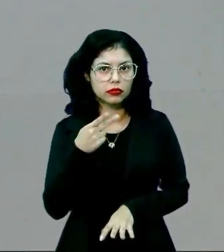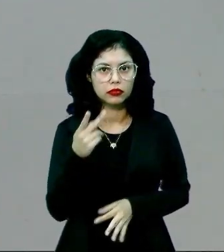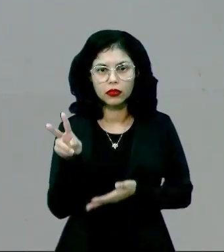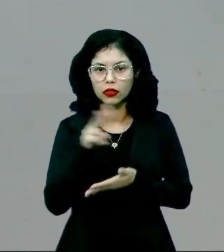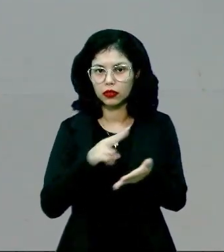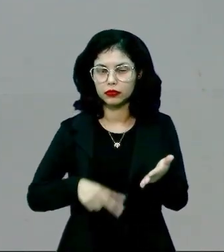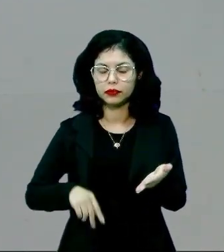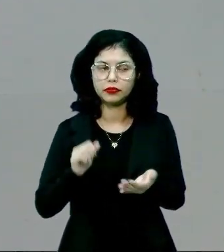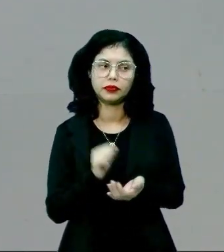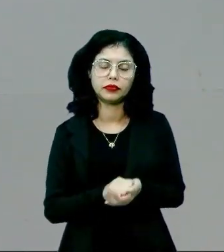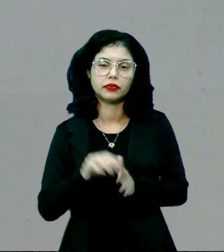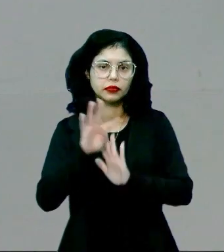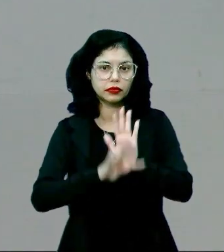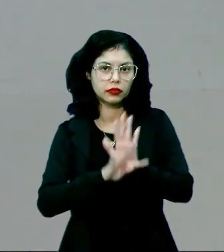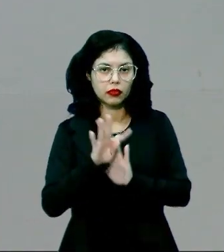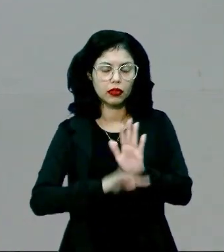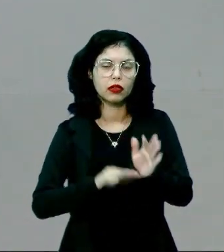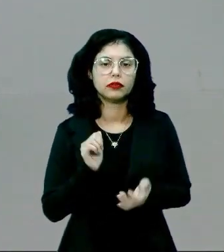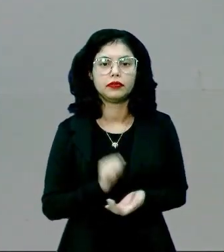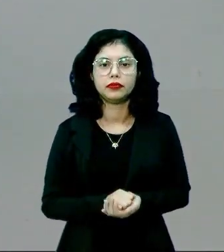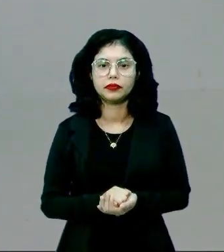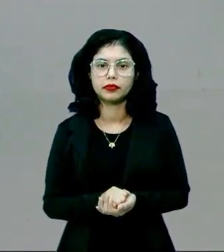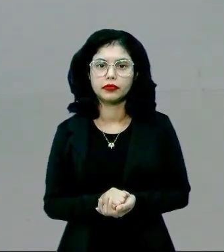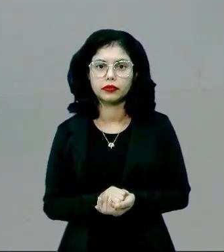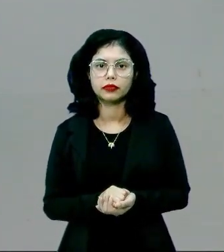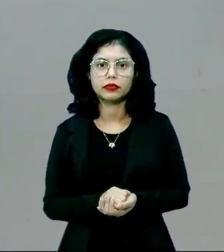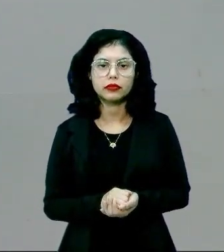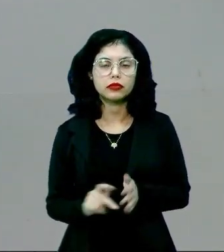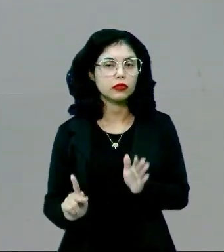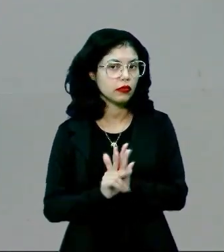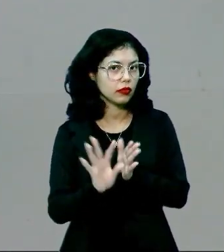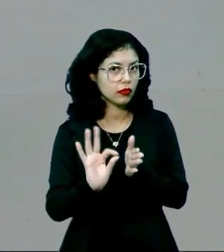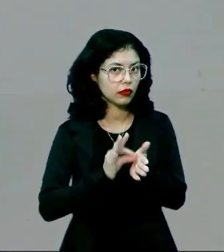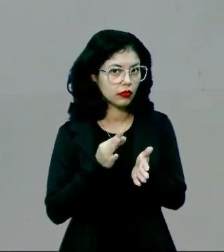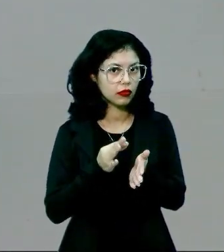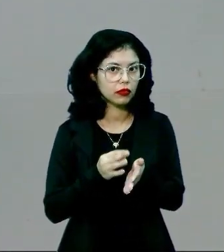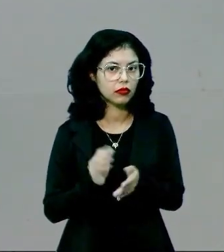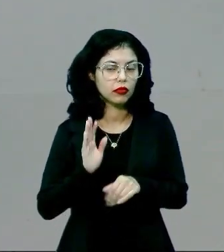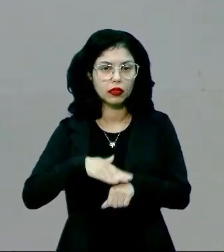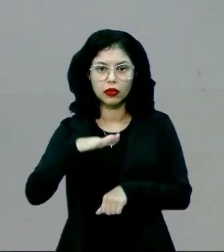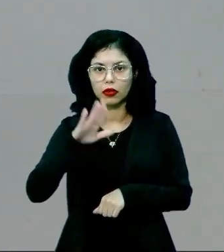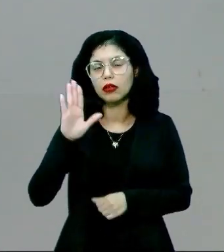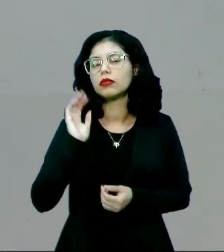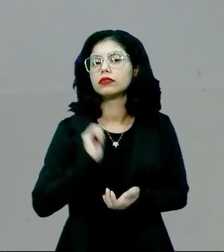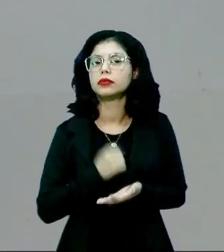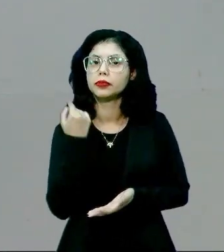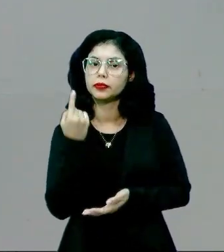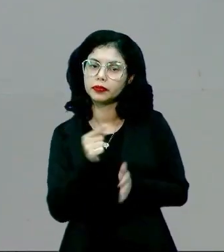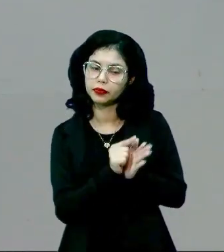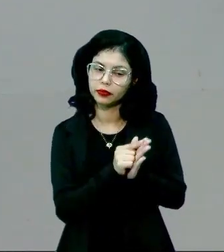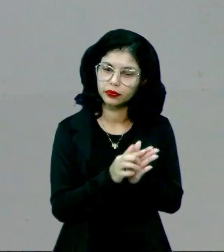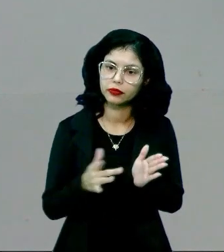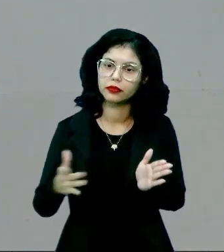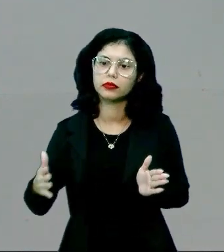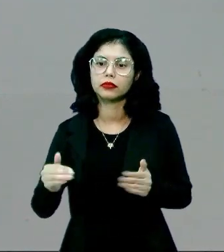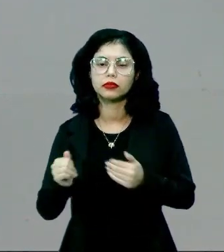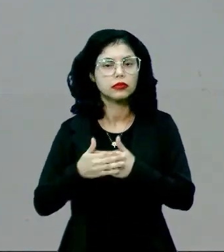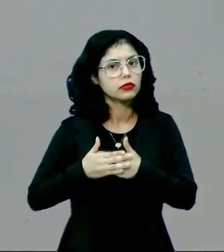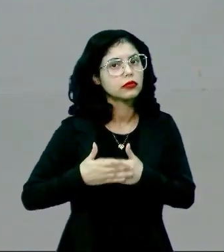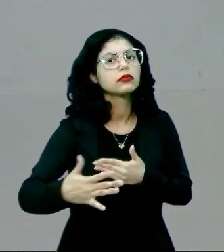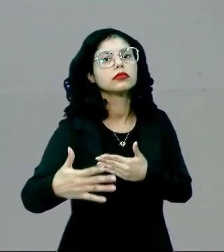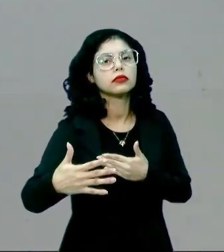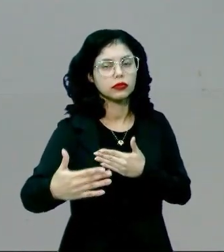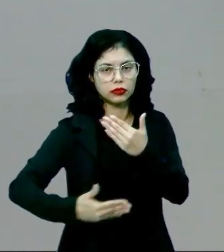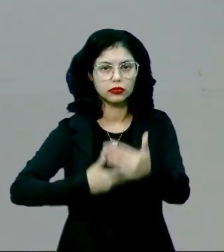fazer a leitura de um texto, que ele evidencia mais um recurso do avanço tecnológico,